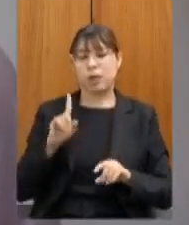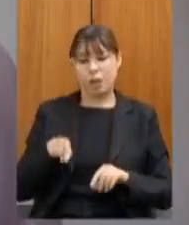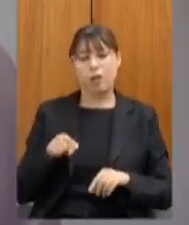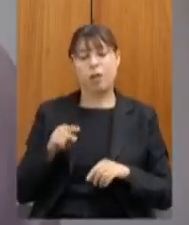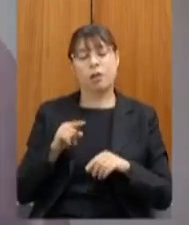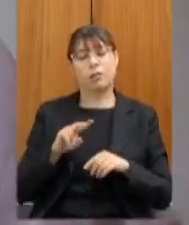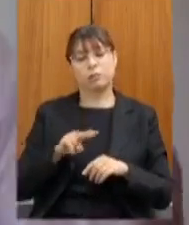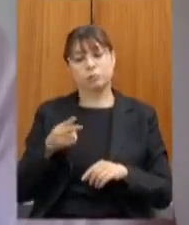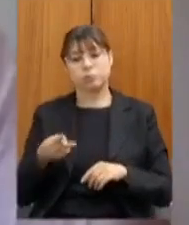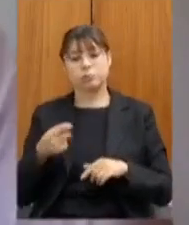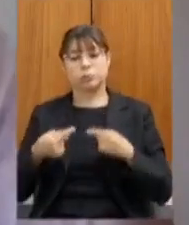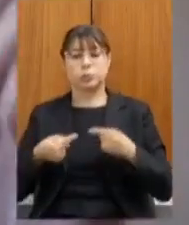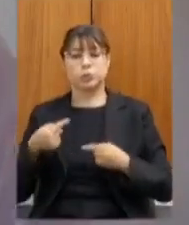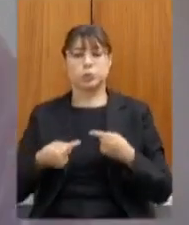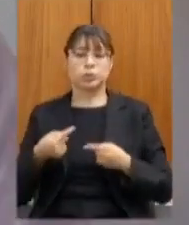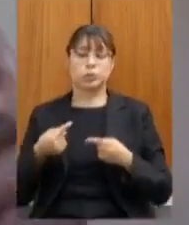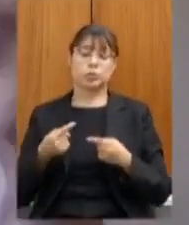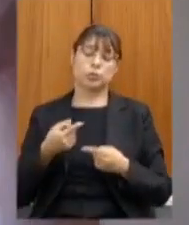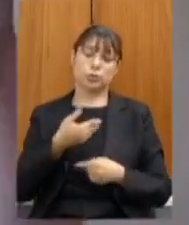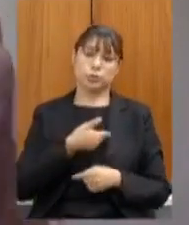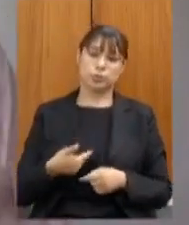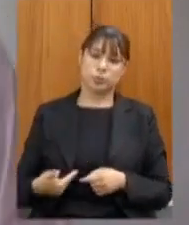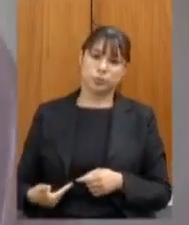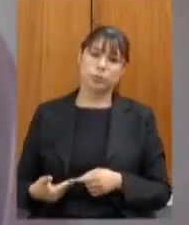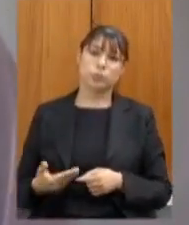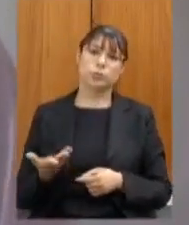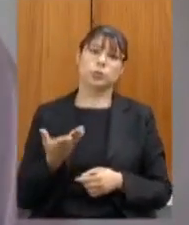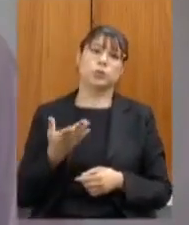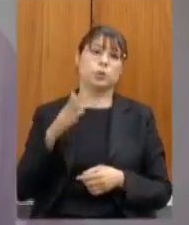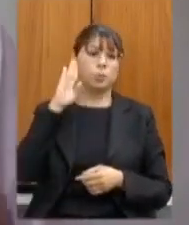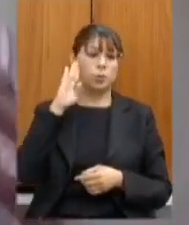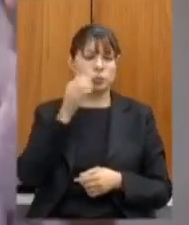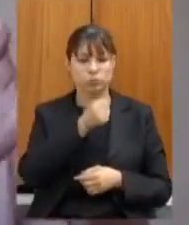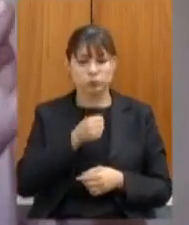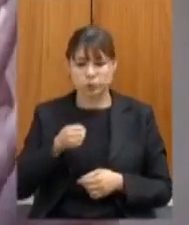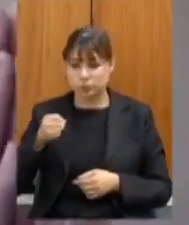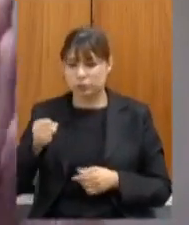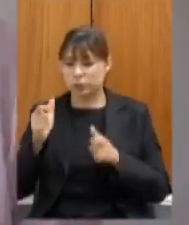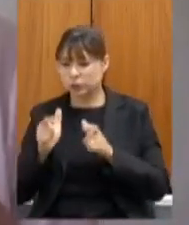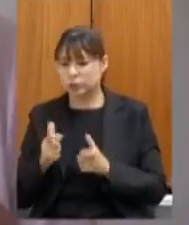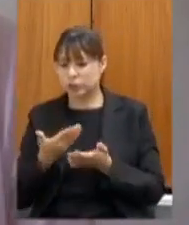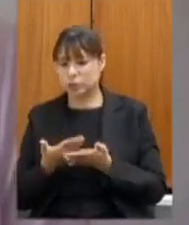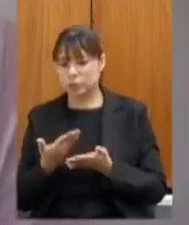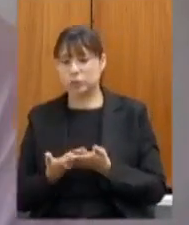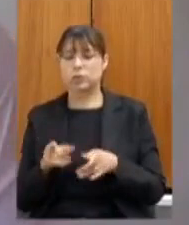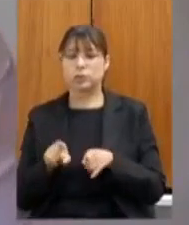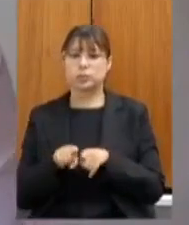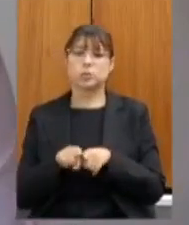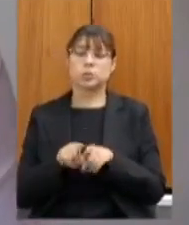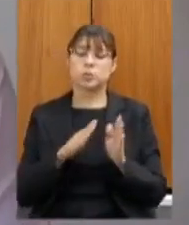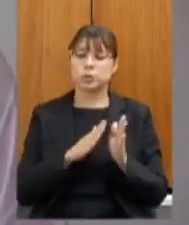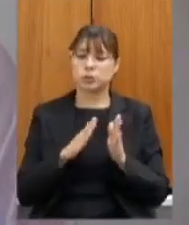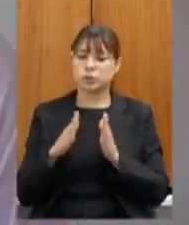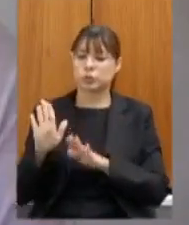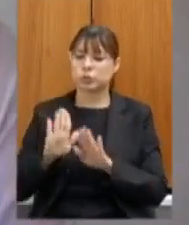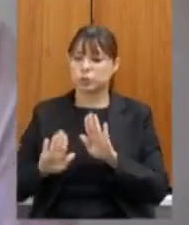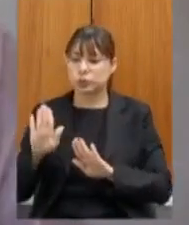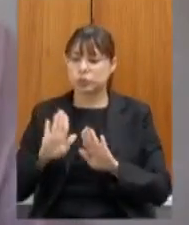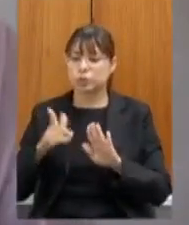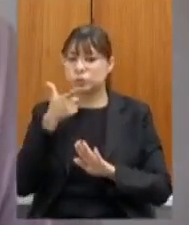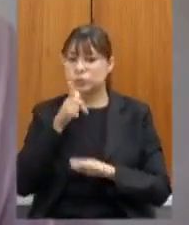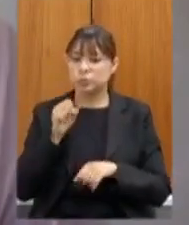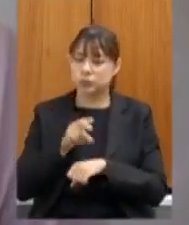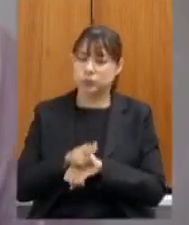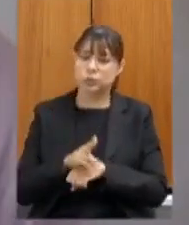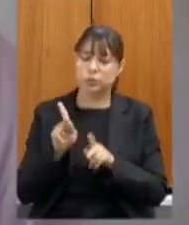colocamos na matrícula priorizando a alocação garantimos um processo bastante cuidadoso para a designação